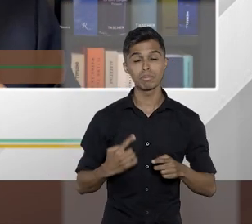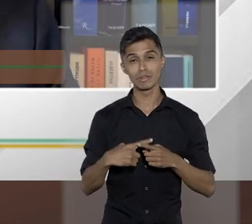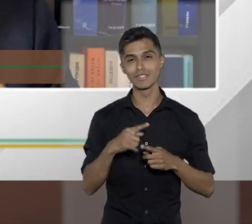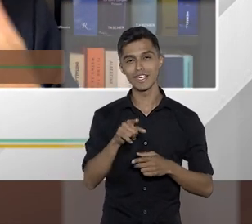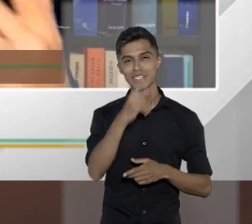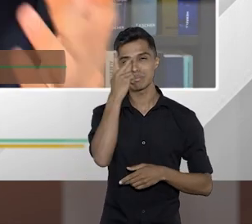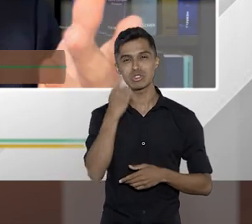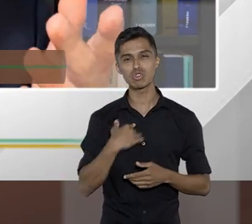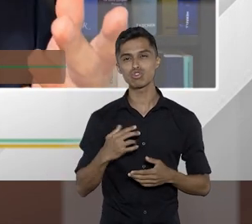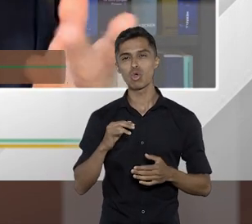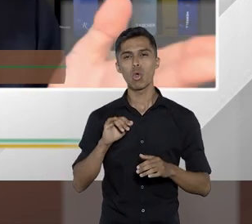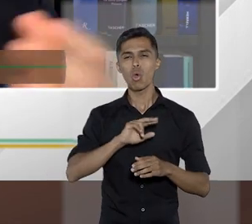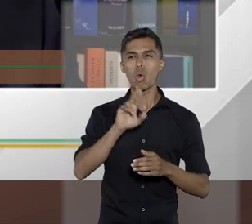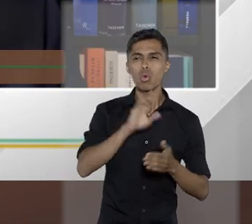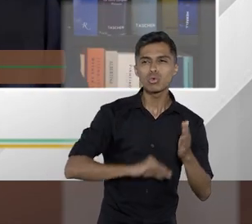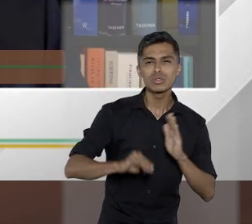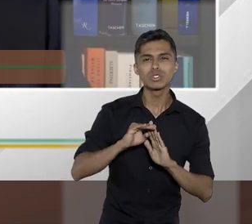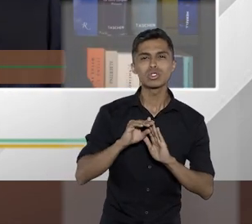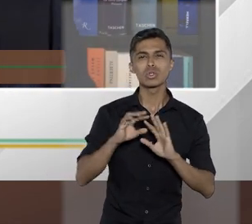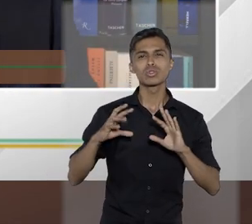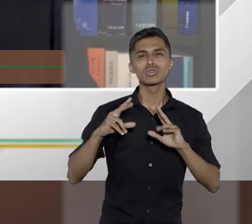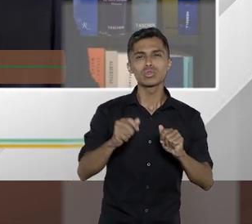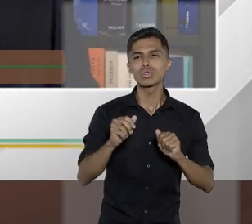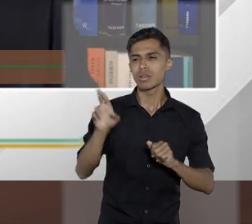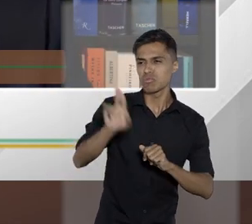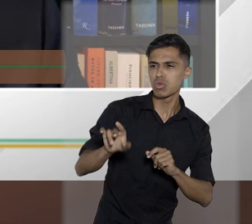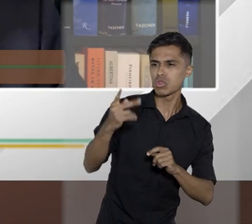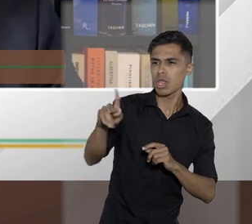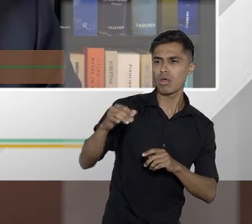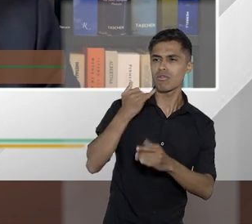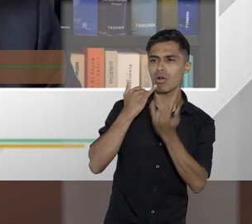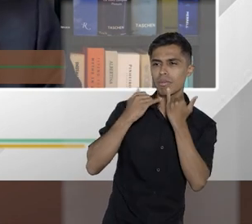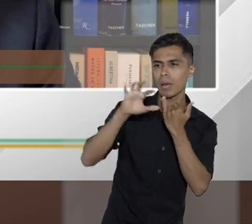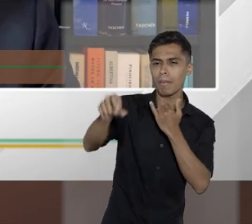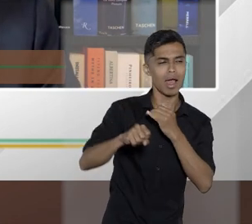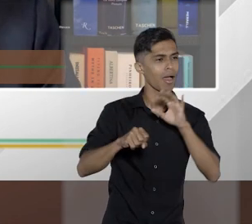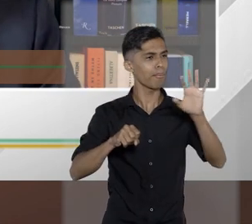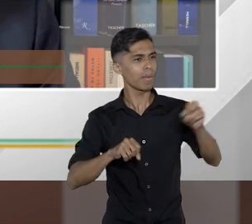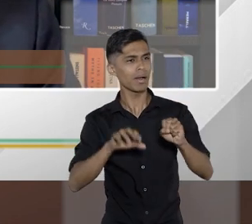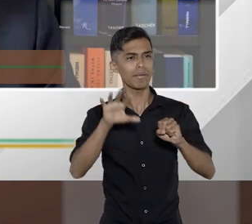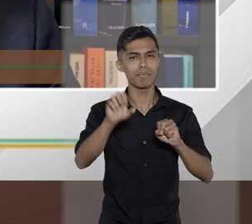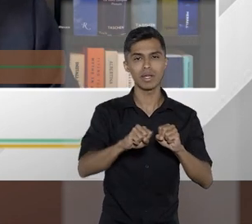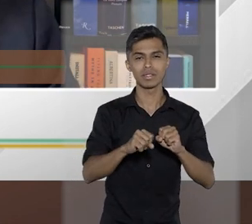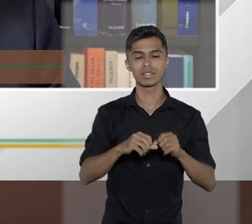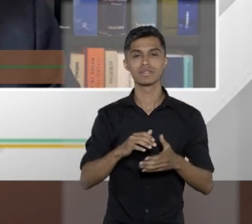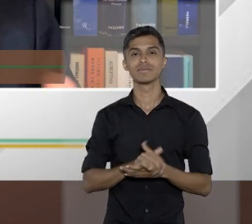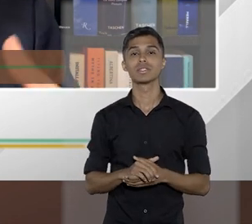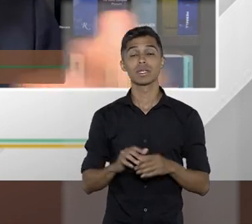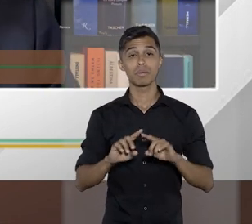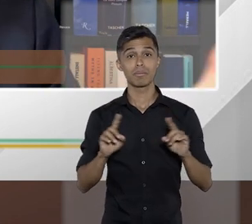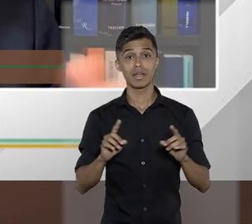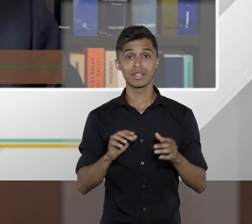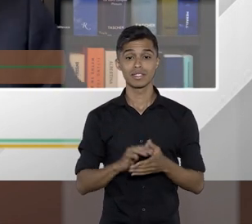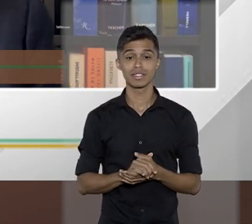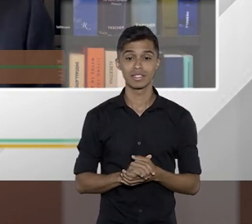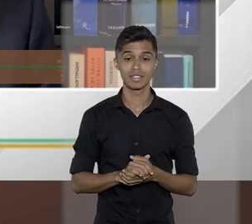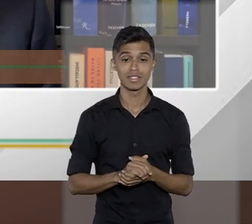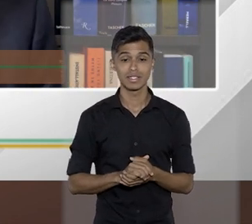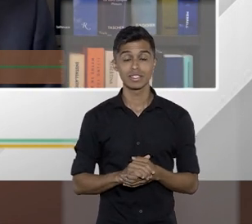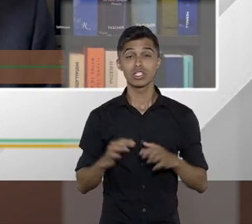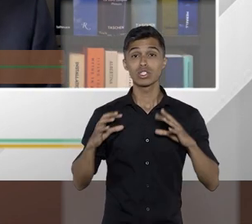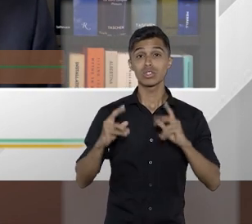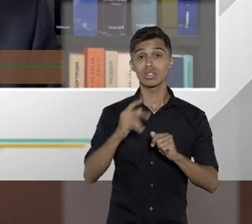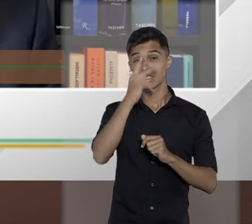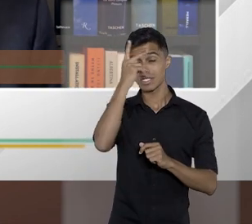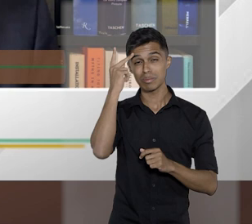mundo eu não vou dizer cangaço né Fátima para não não soar regionalista demais mas assim pode falar todo